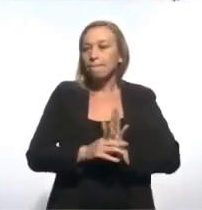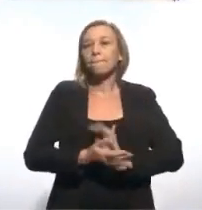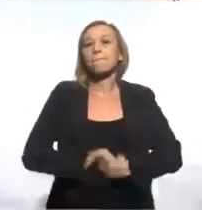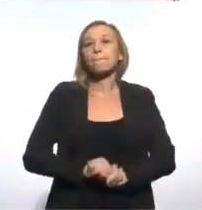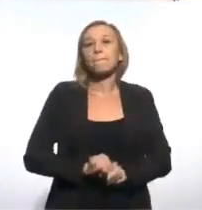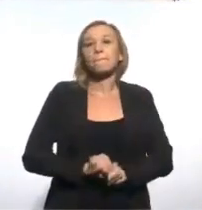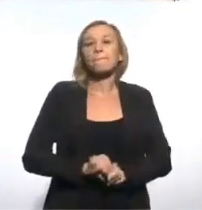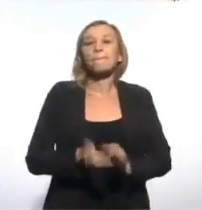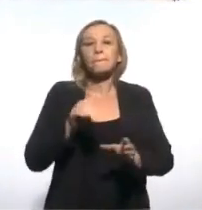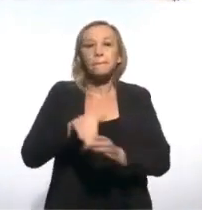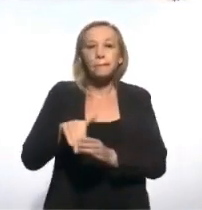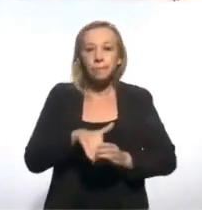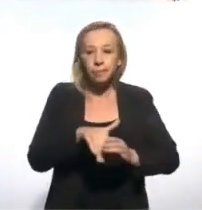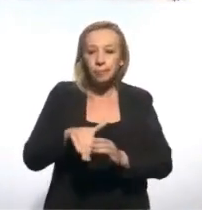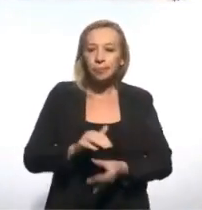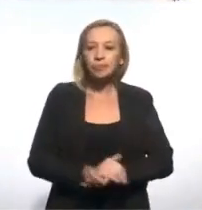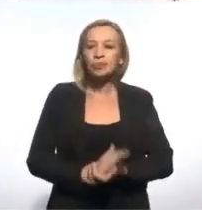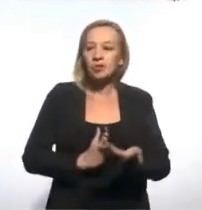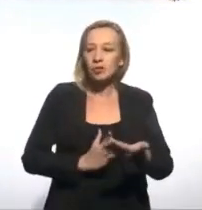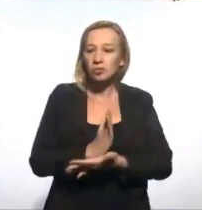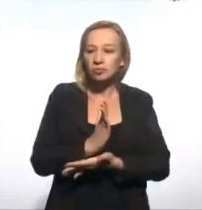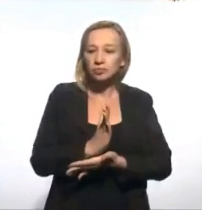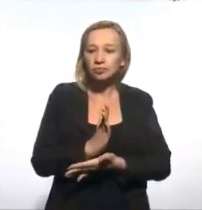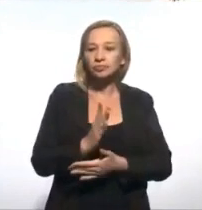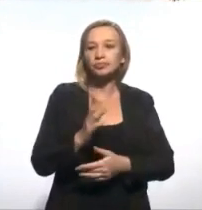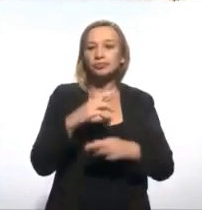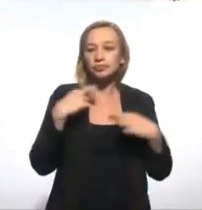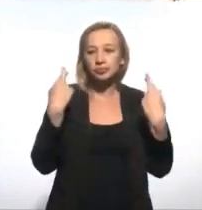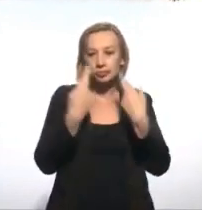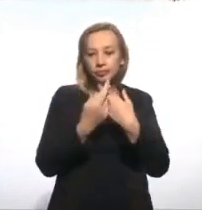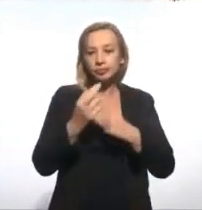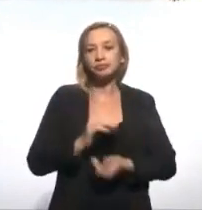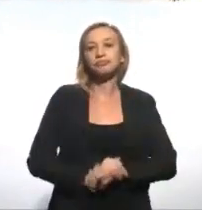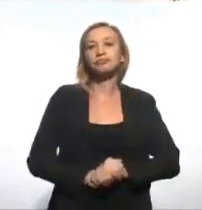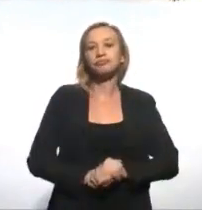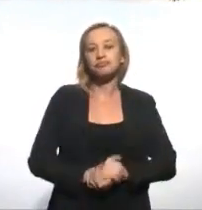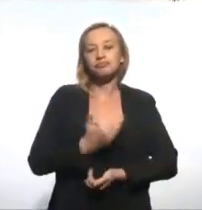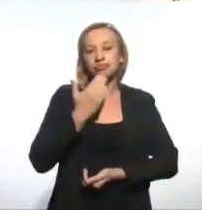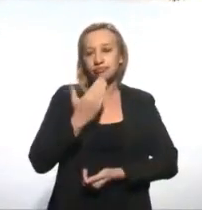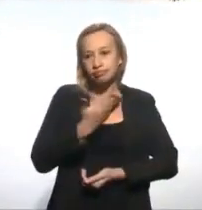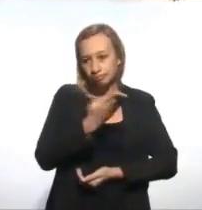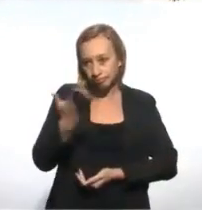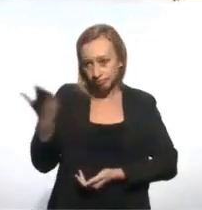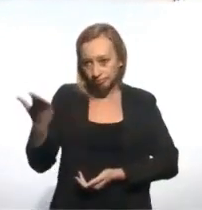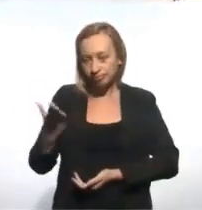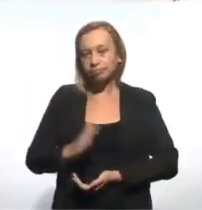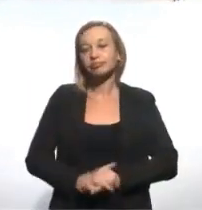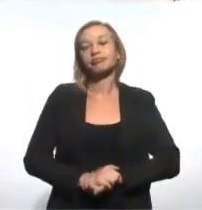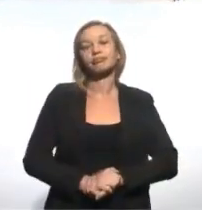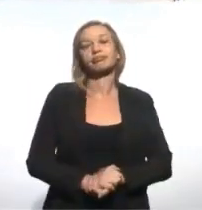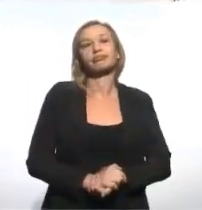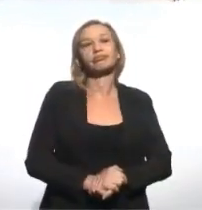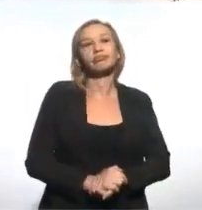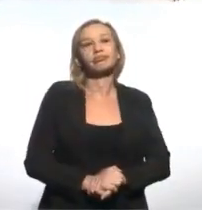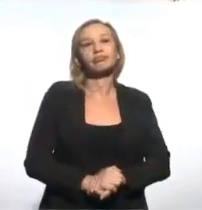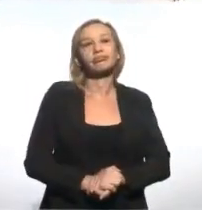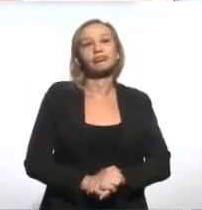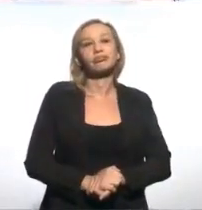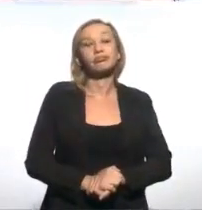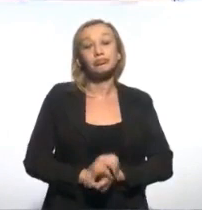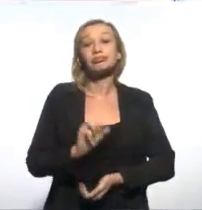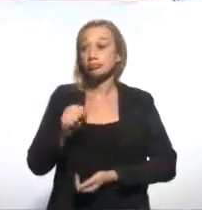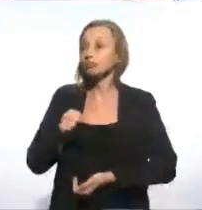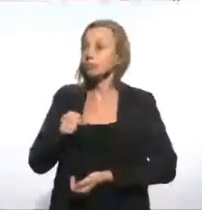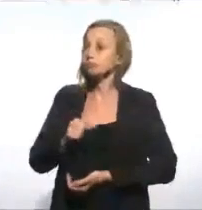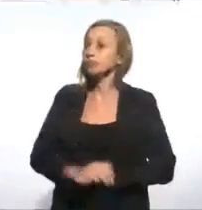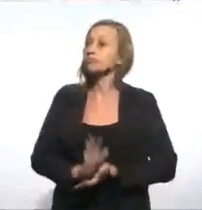sejam votados, entendeu, aprovados nessa sessão. Isso que eu peço aí a todos os parlamentares. Será, porque